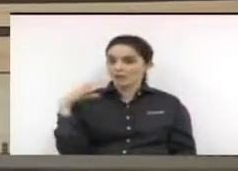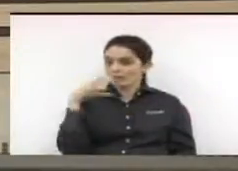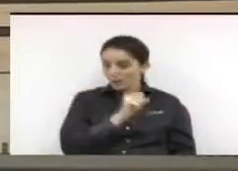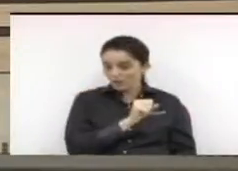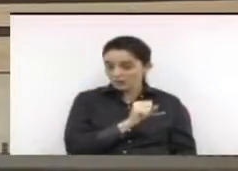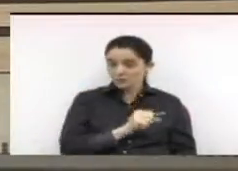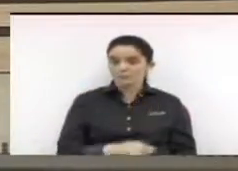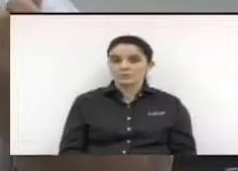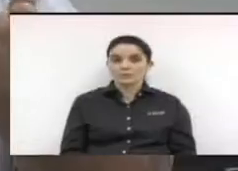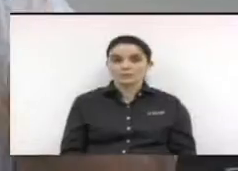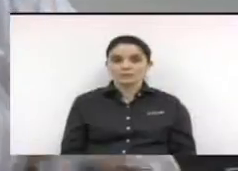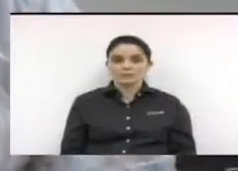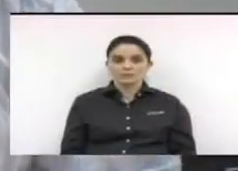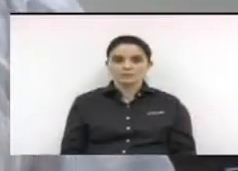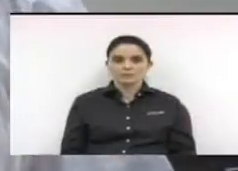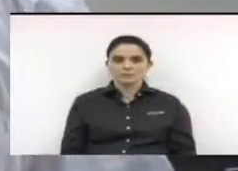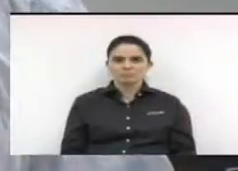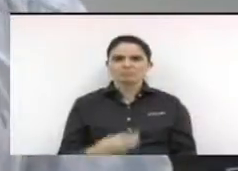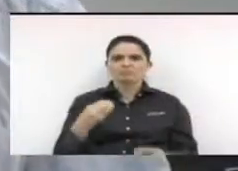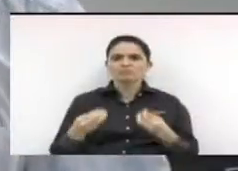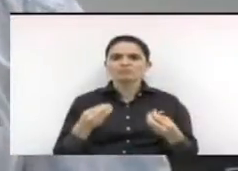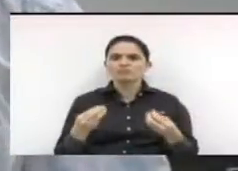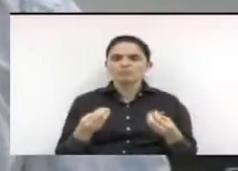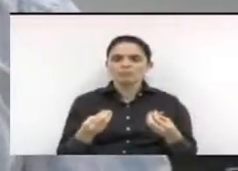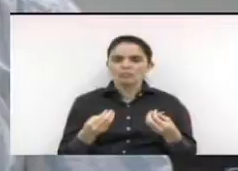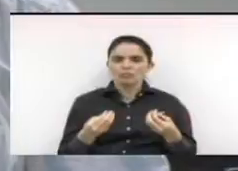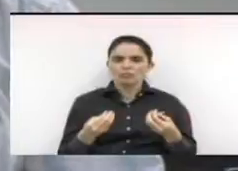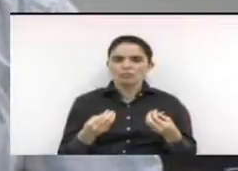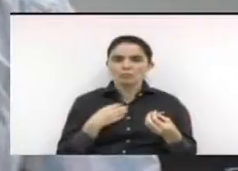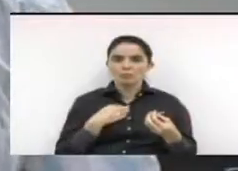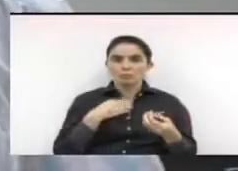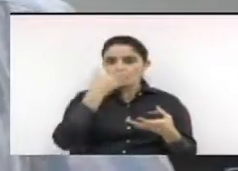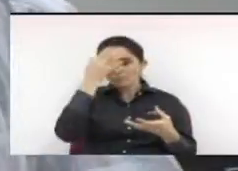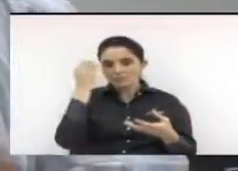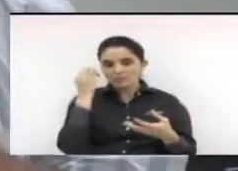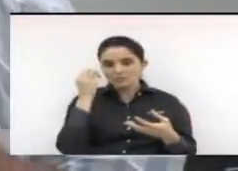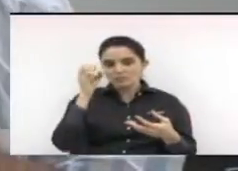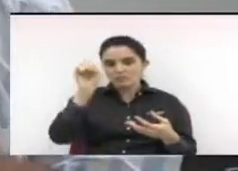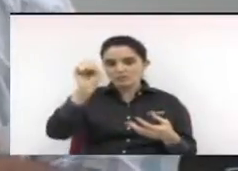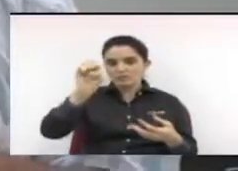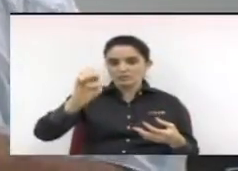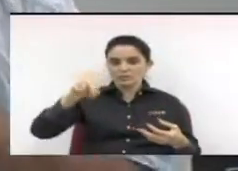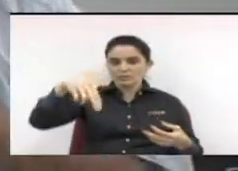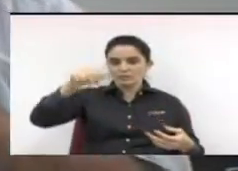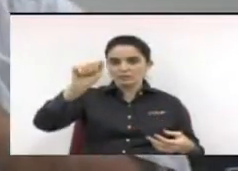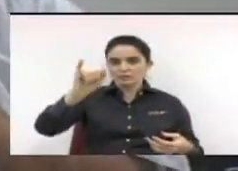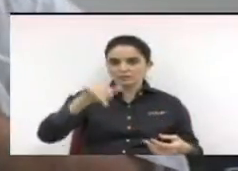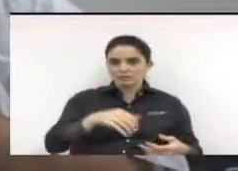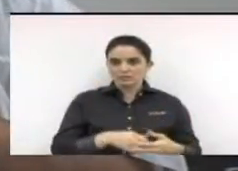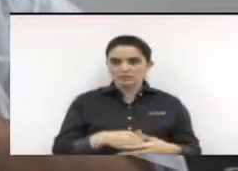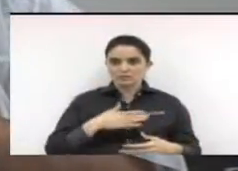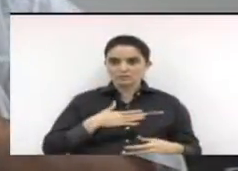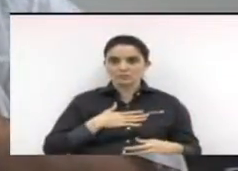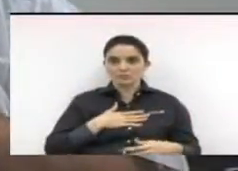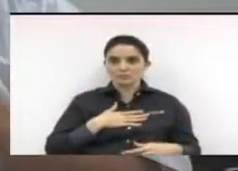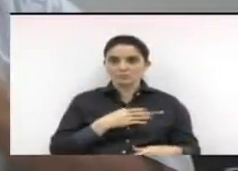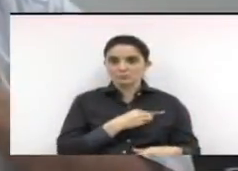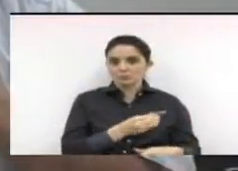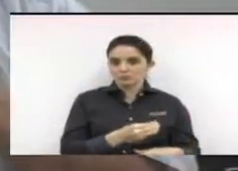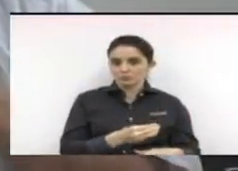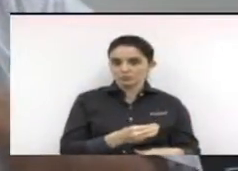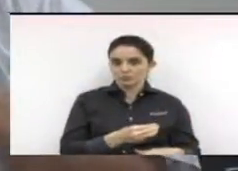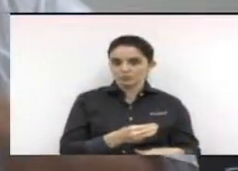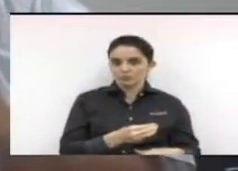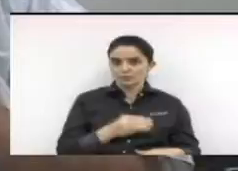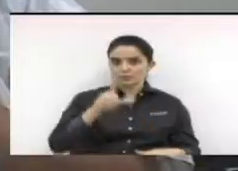rapidamente como que eu posso esquecer do SENAI senhor SENAI o meu filho Lucas tem 19